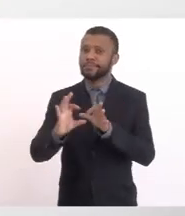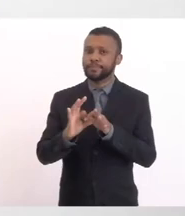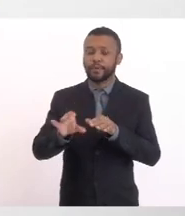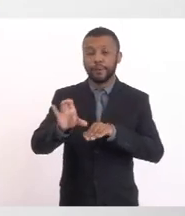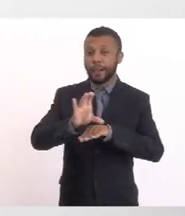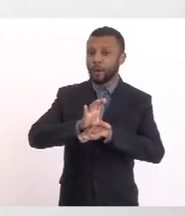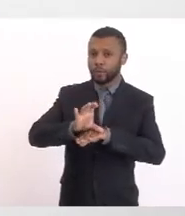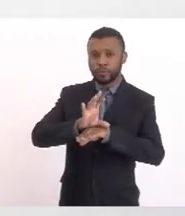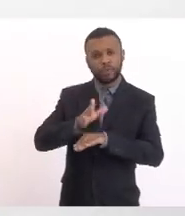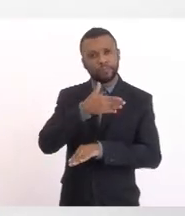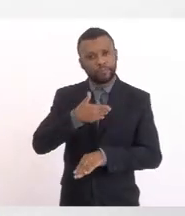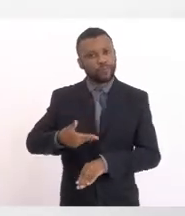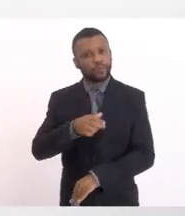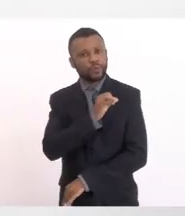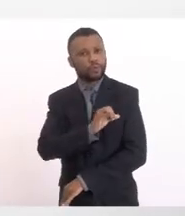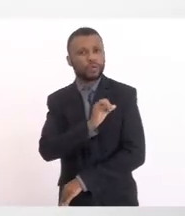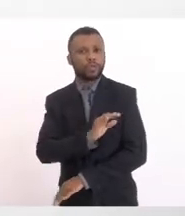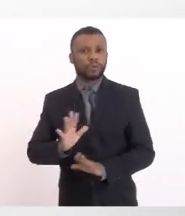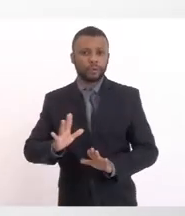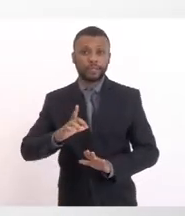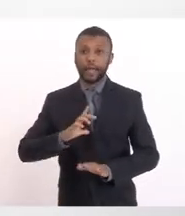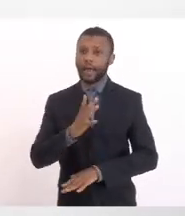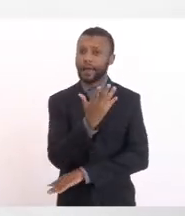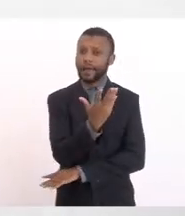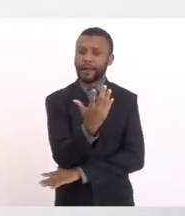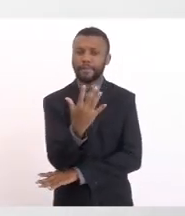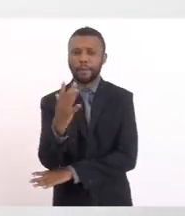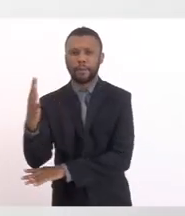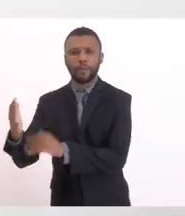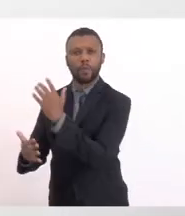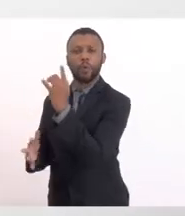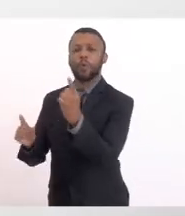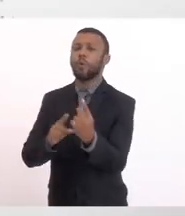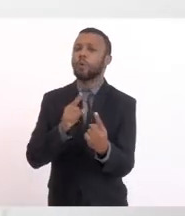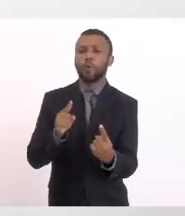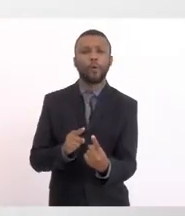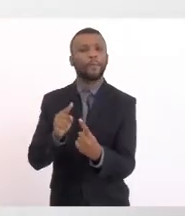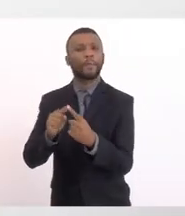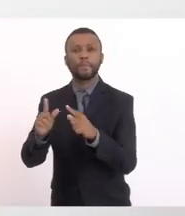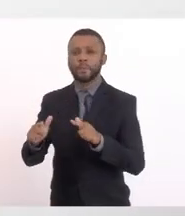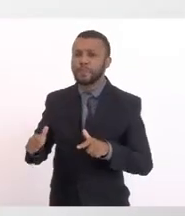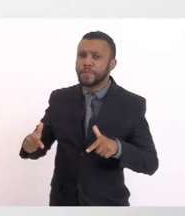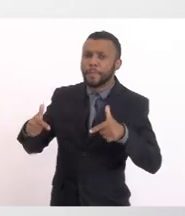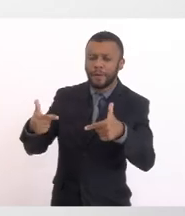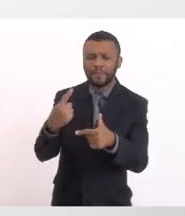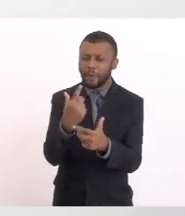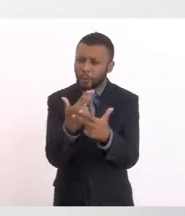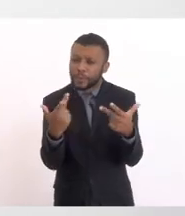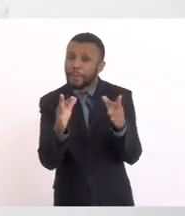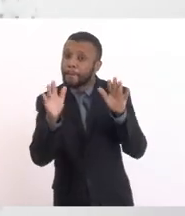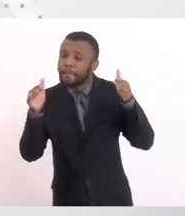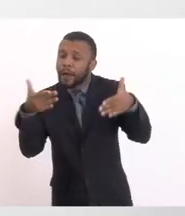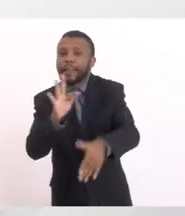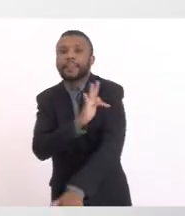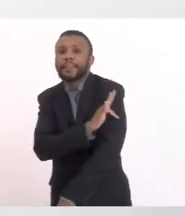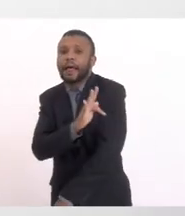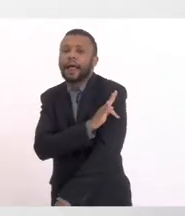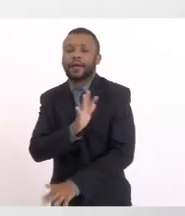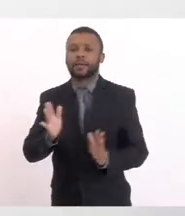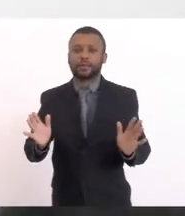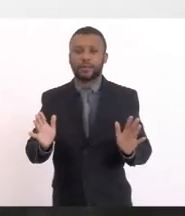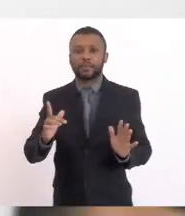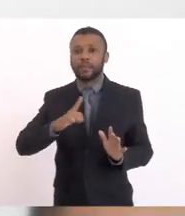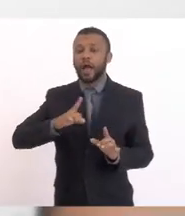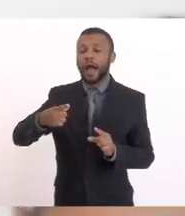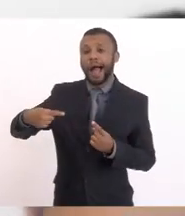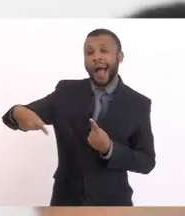E ela é para ter Aquela vegetação ali Exatamente para fazer Vou falar uma coisa Mais técnica agora As trocas Dos